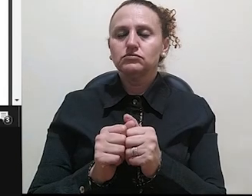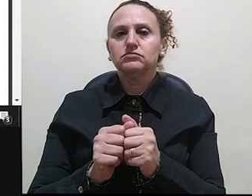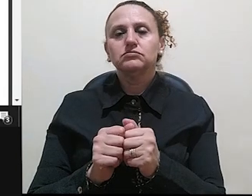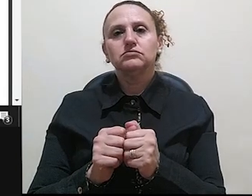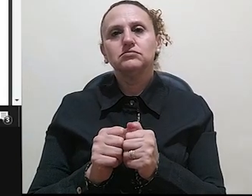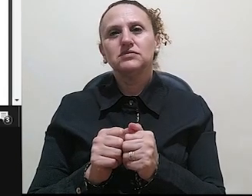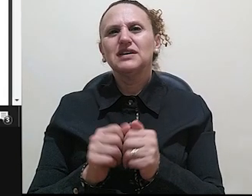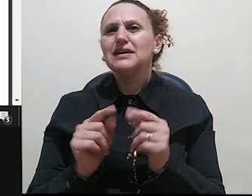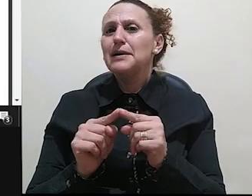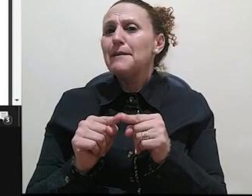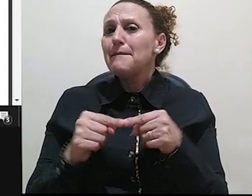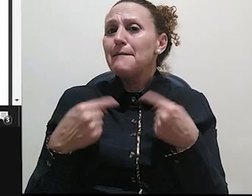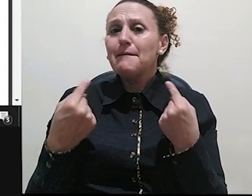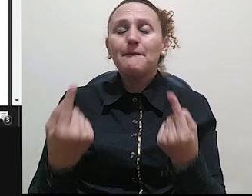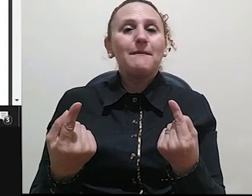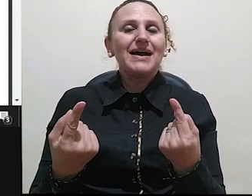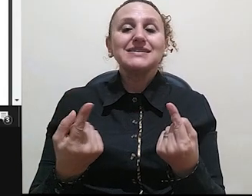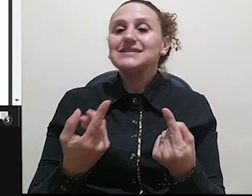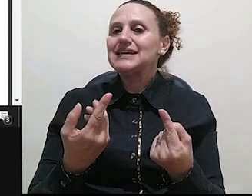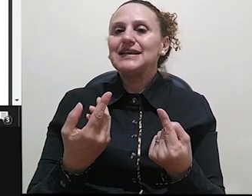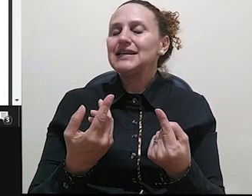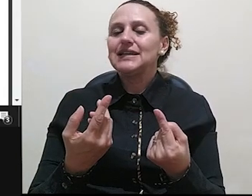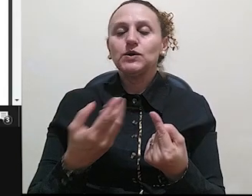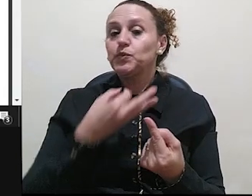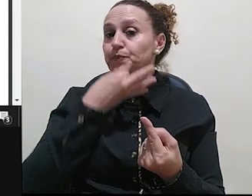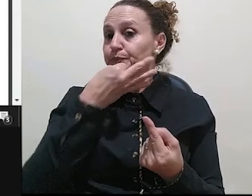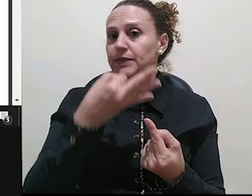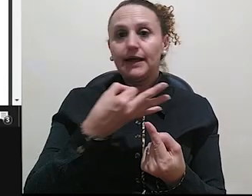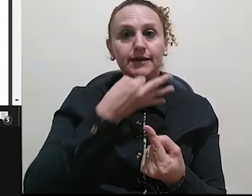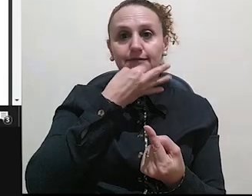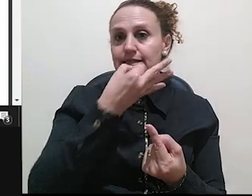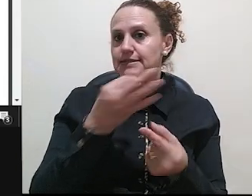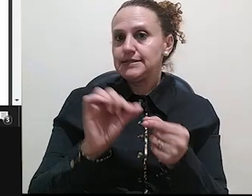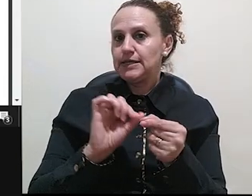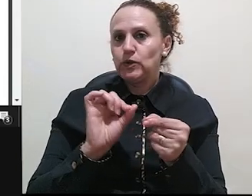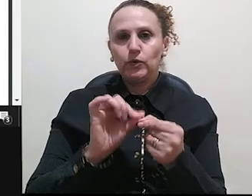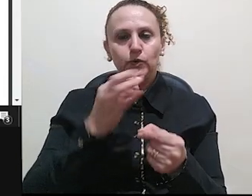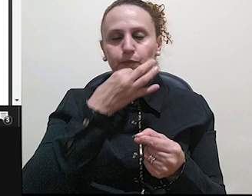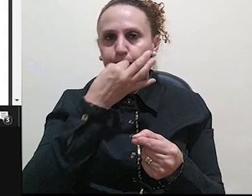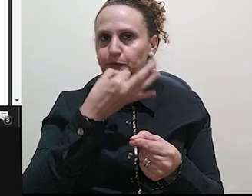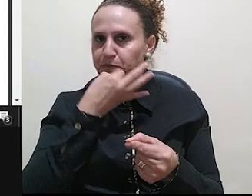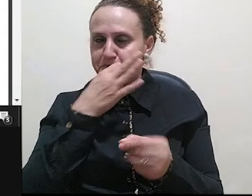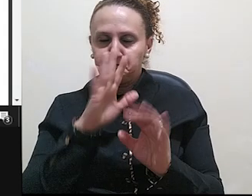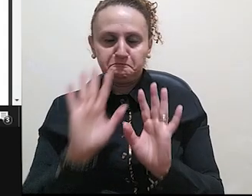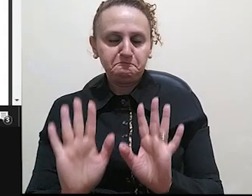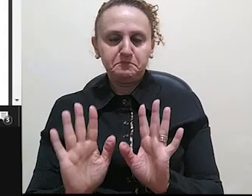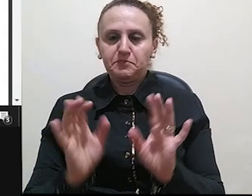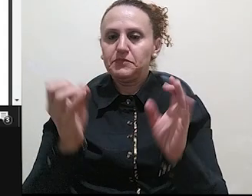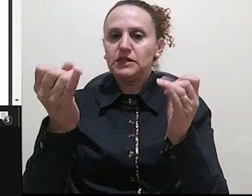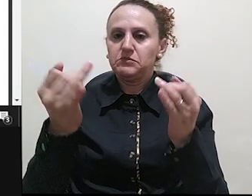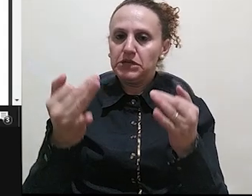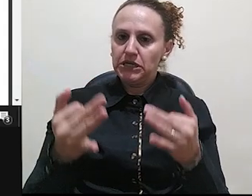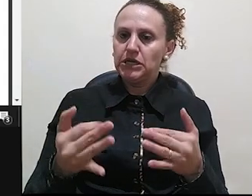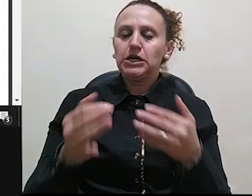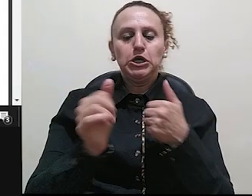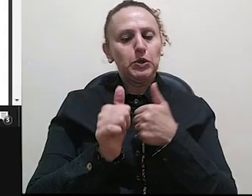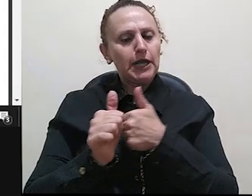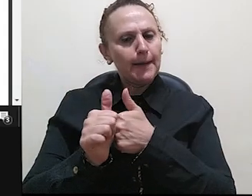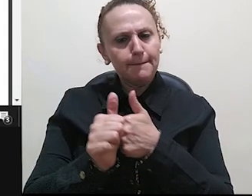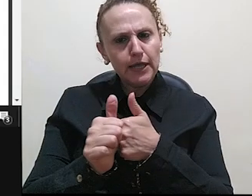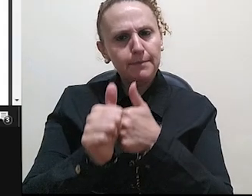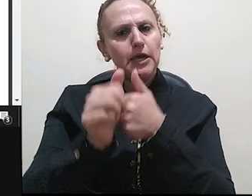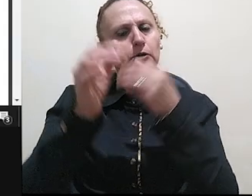Mas ele não está se posicionando a respeito, né? Ele faz o encaminhamento para o sétimo